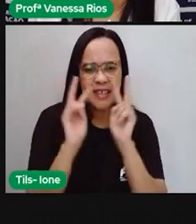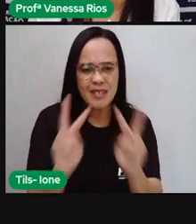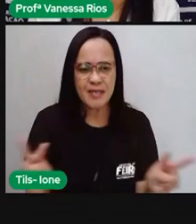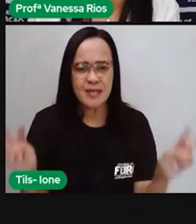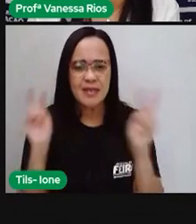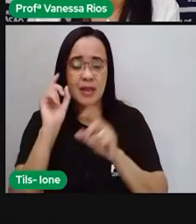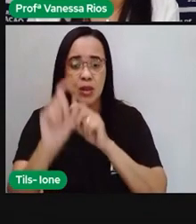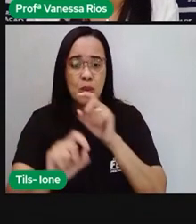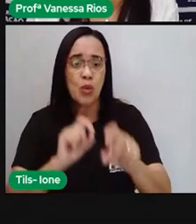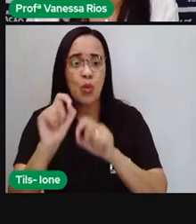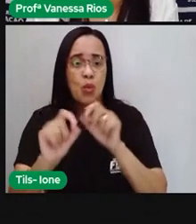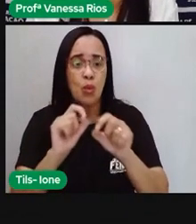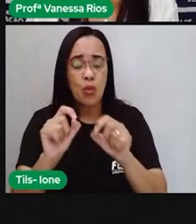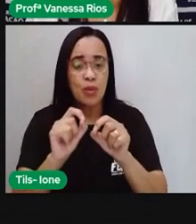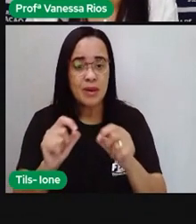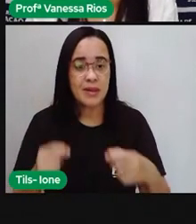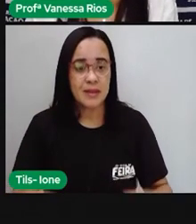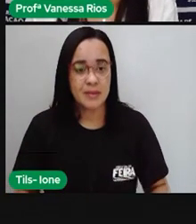sendo representada.